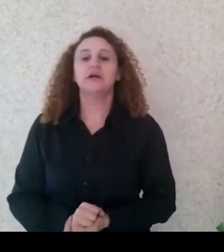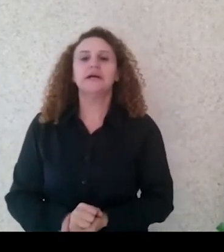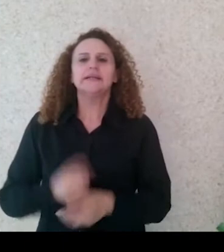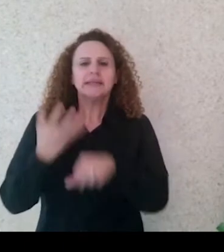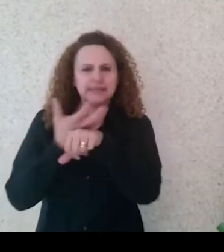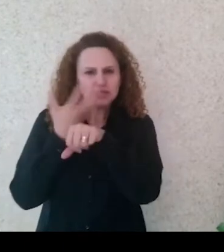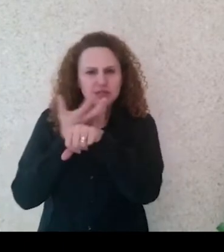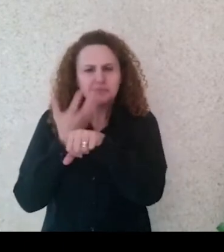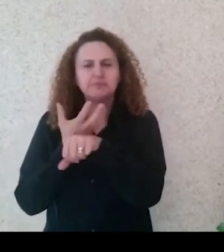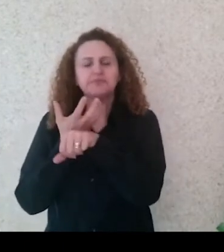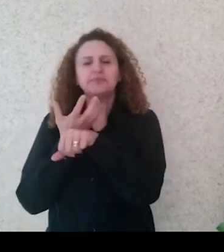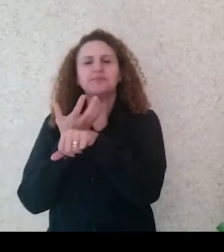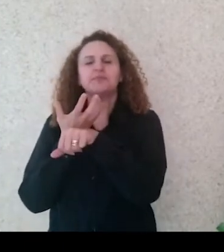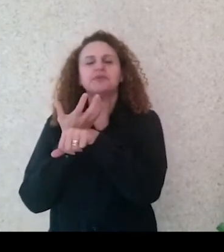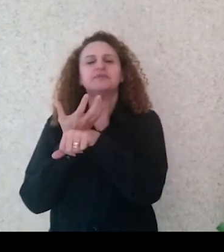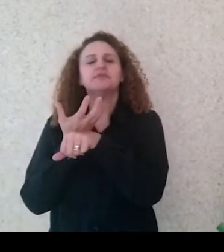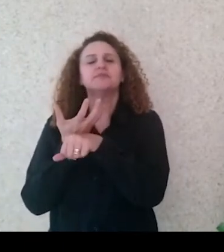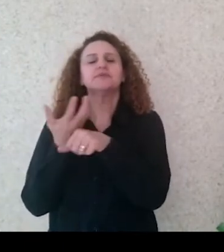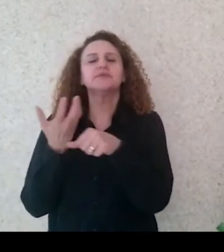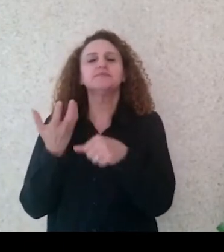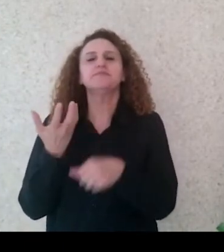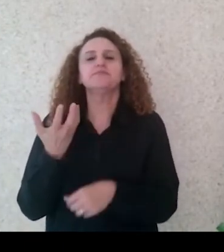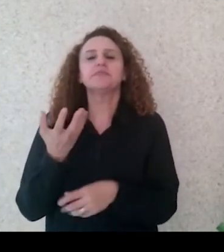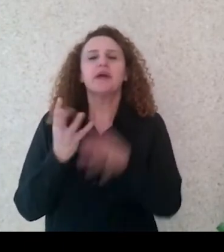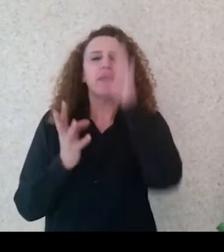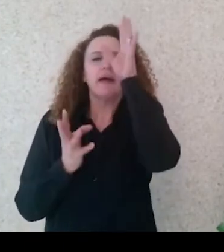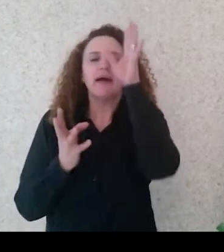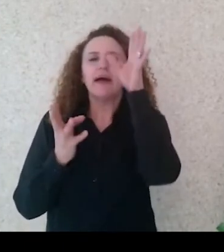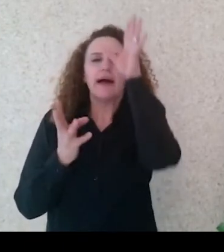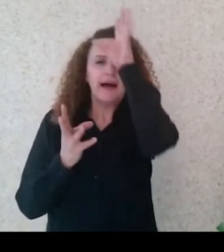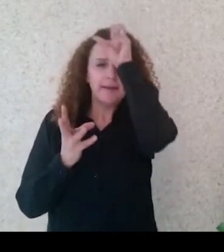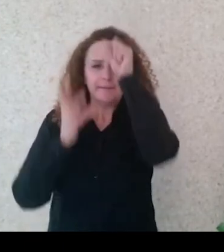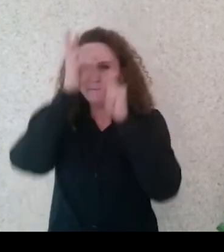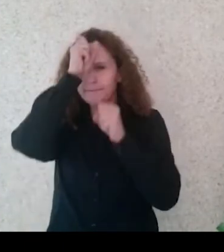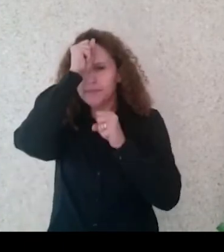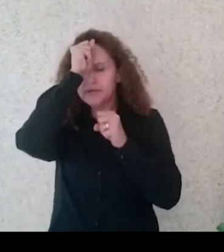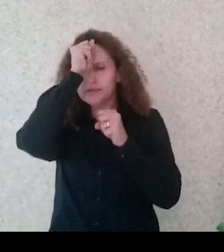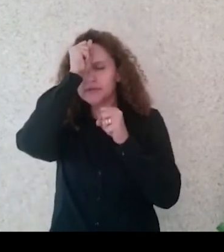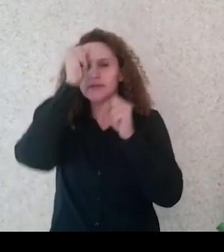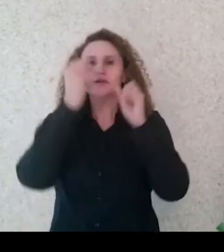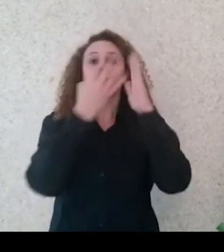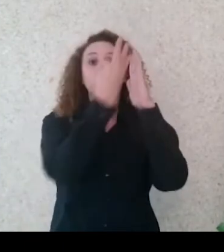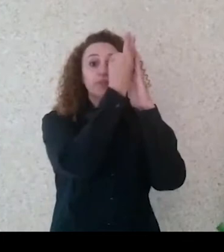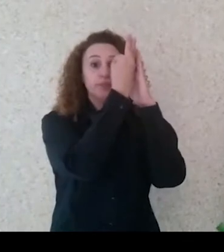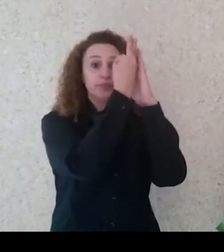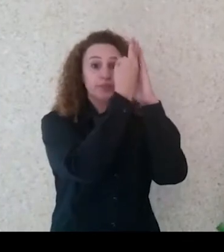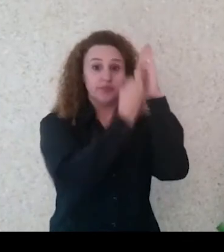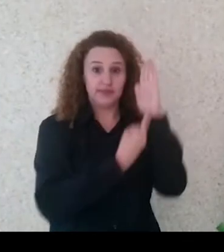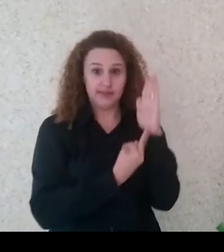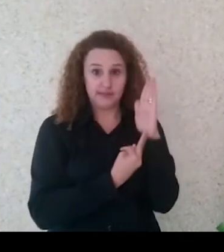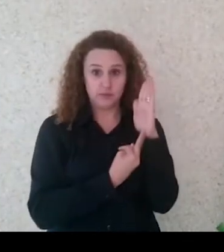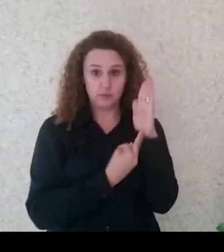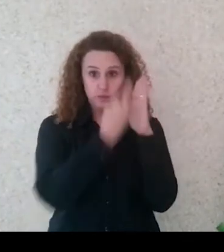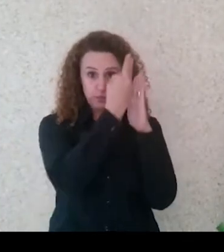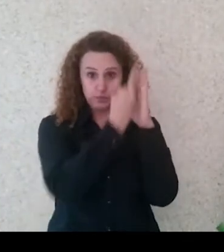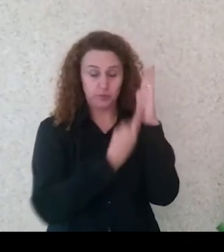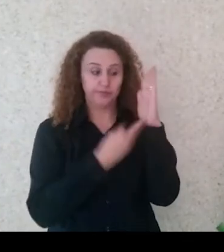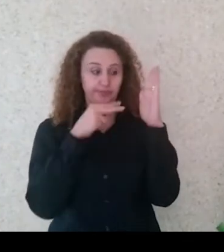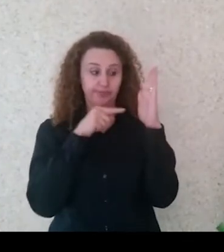nós falaremos, abordaremos o texto.